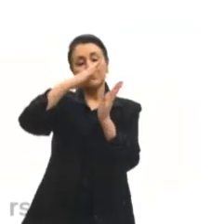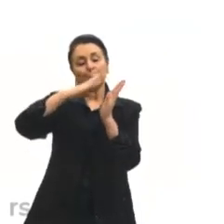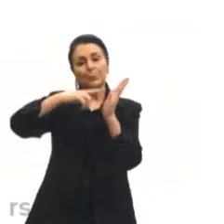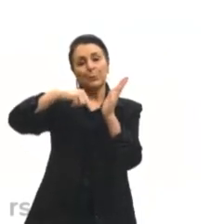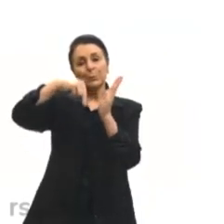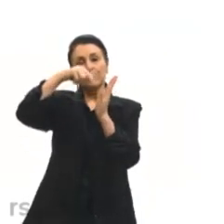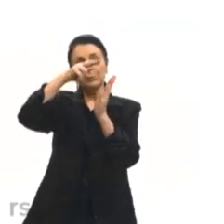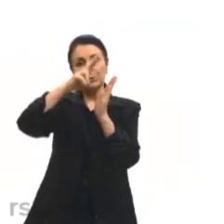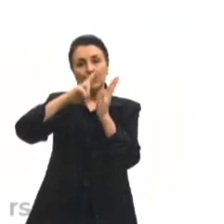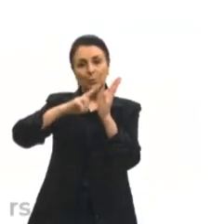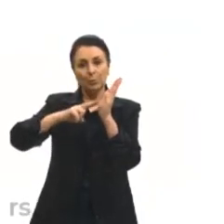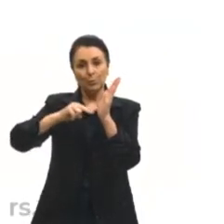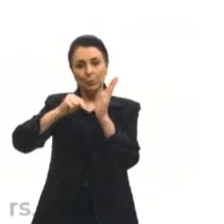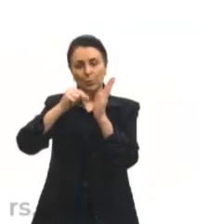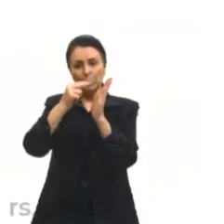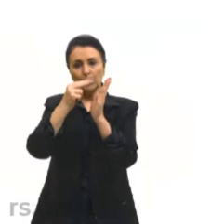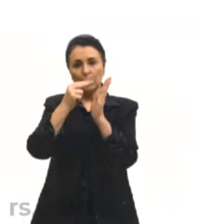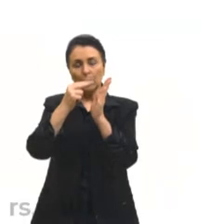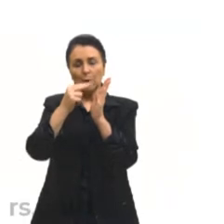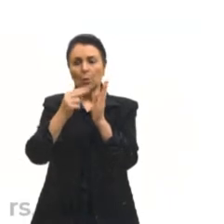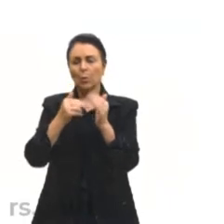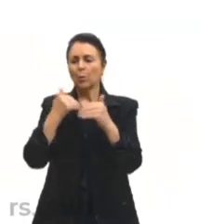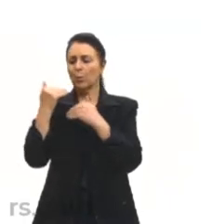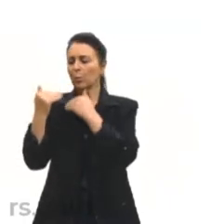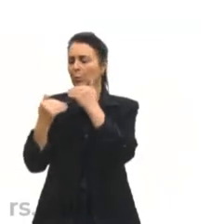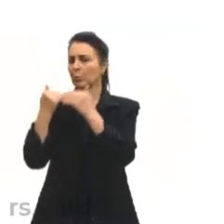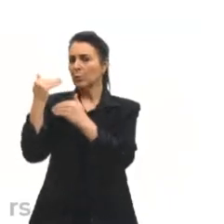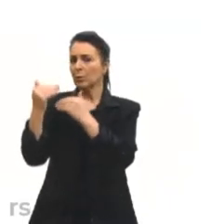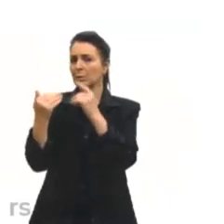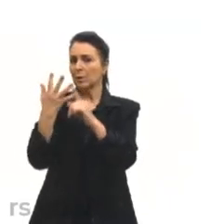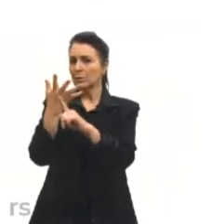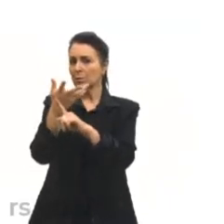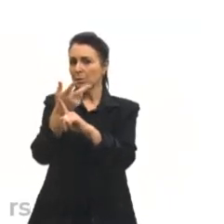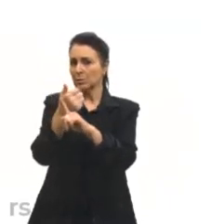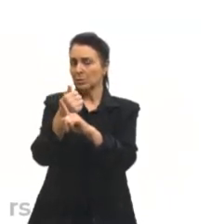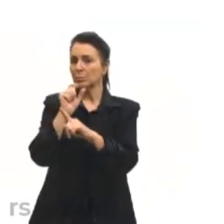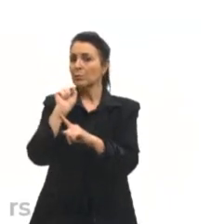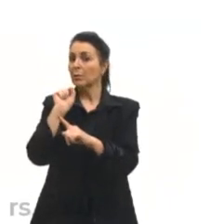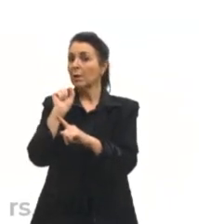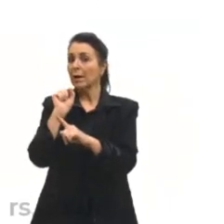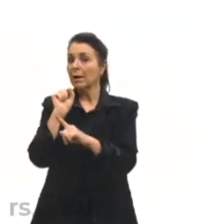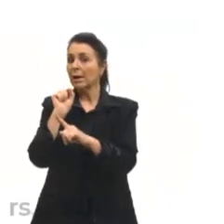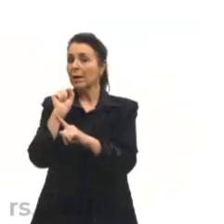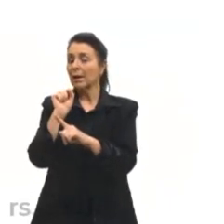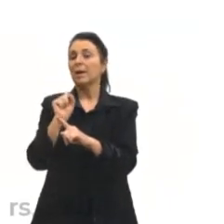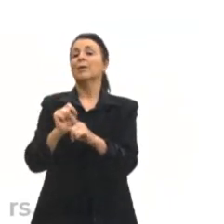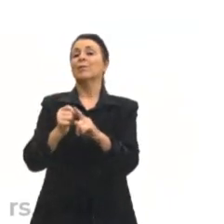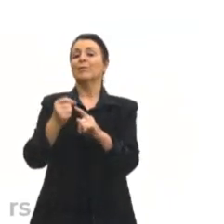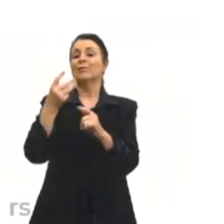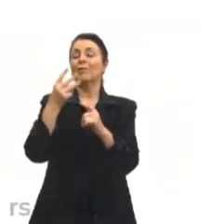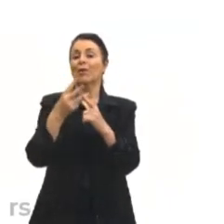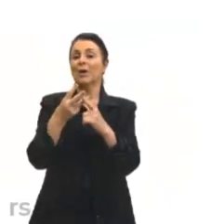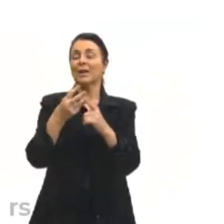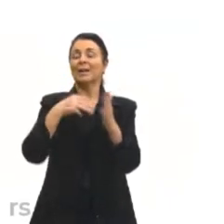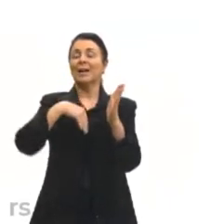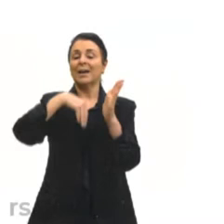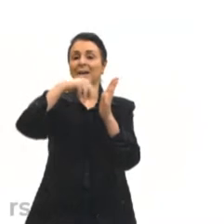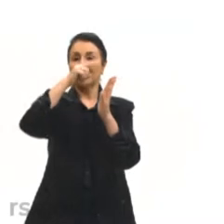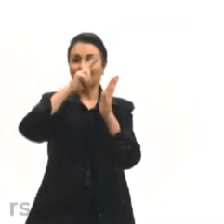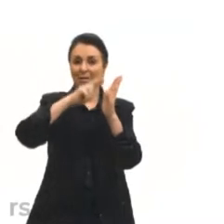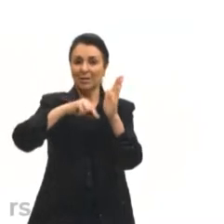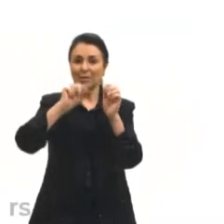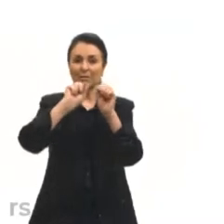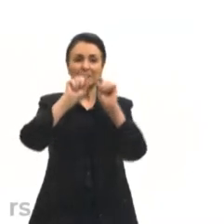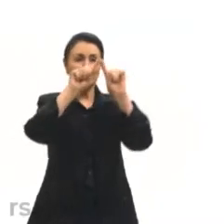O terceiro processo artístico que se consolidou na sociedade foi exatamente o fato de produzir telas